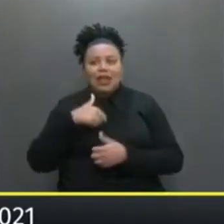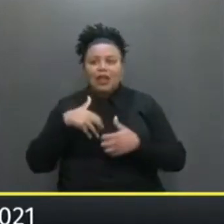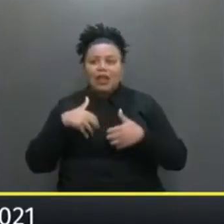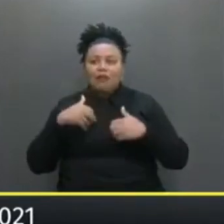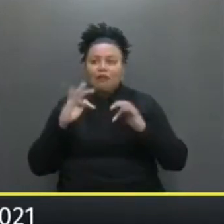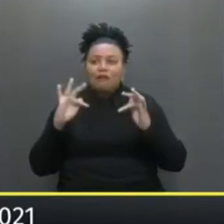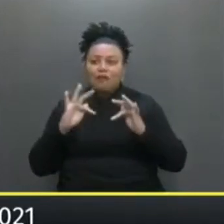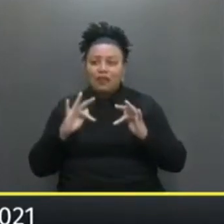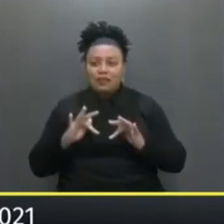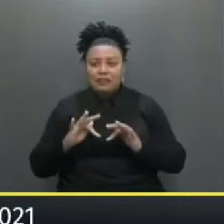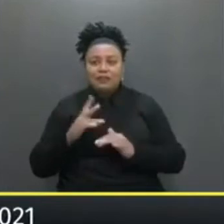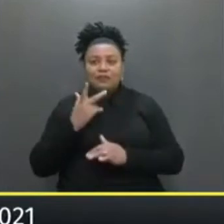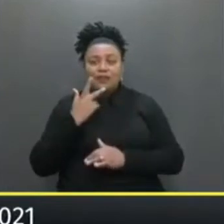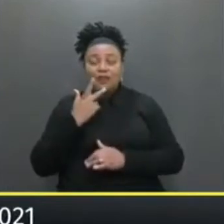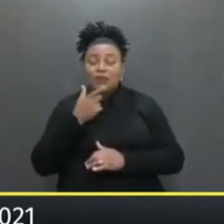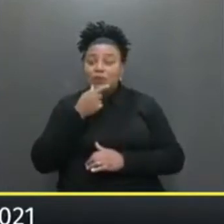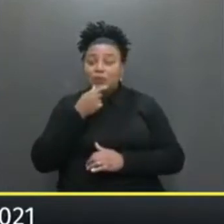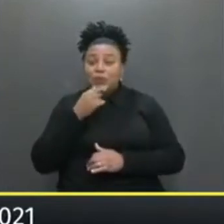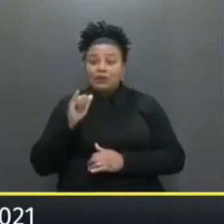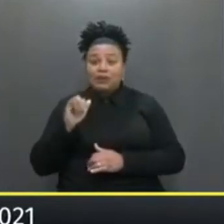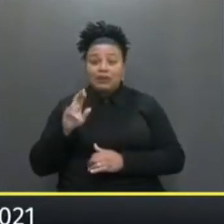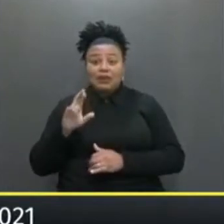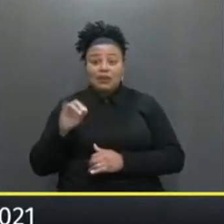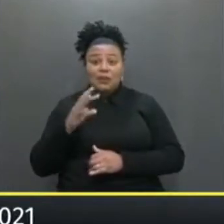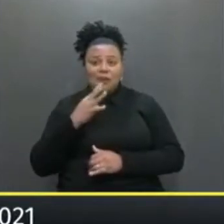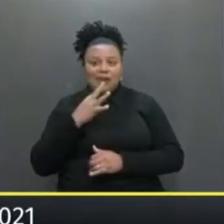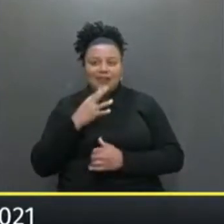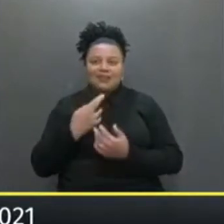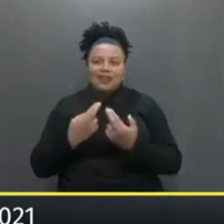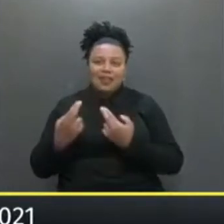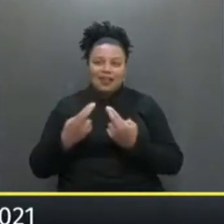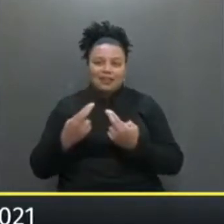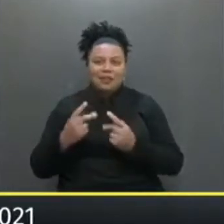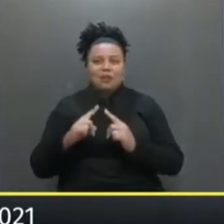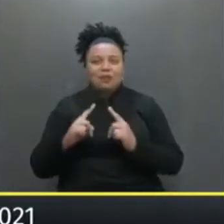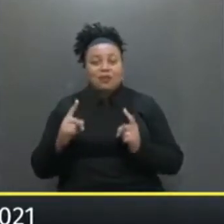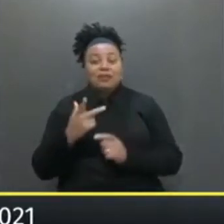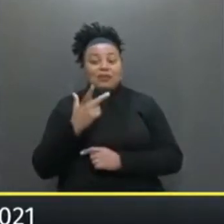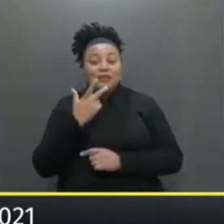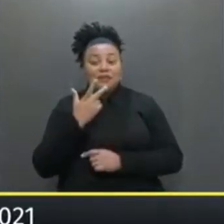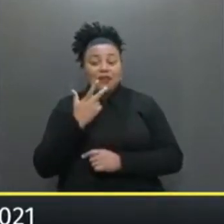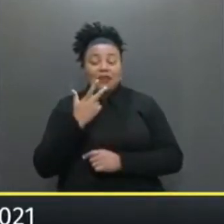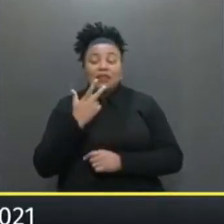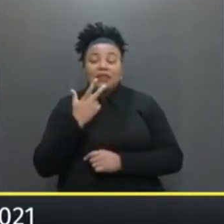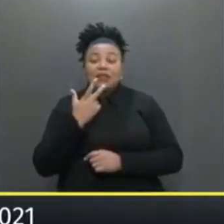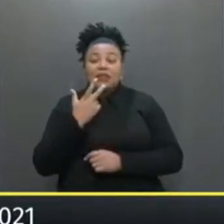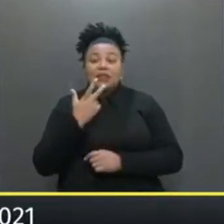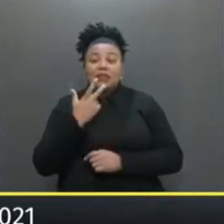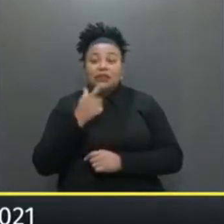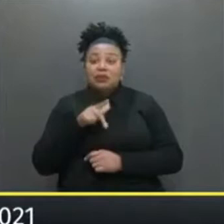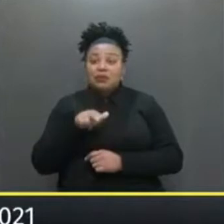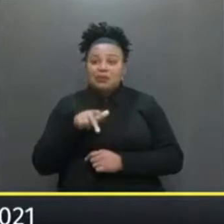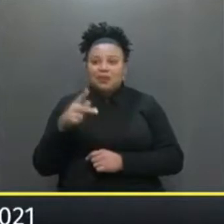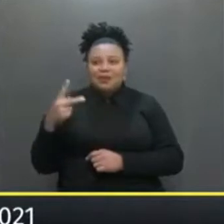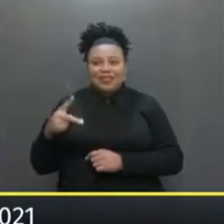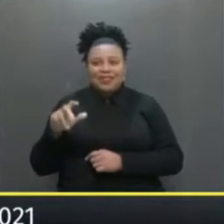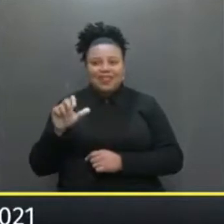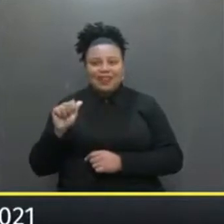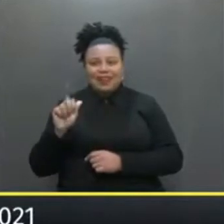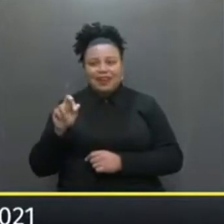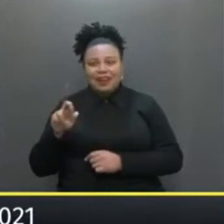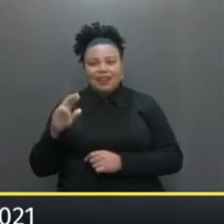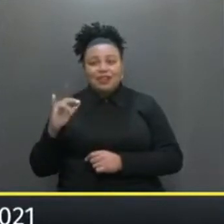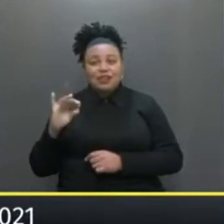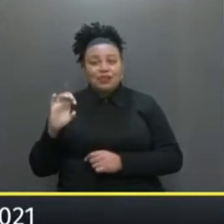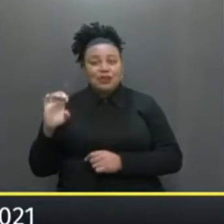feliz Com a fala Tanto do Írio Que já conheço Muito bem Na relação de amizade Mas com a fala Do irmão dele Do Arsione